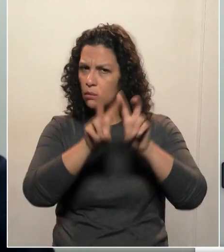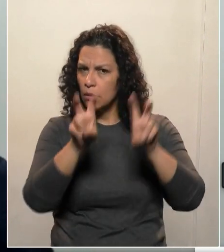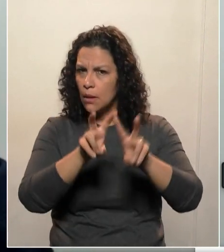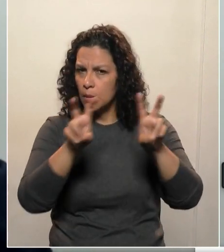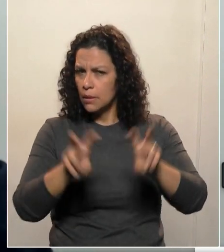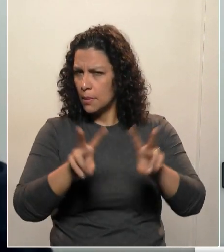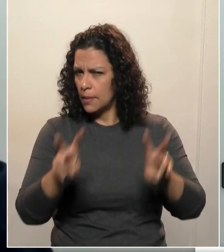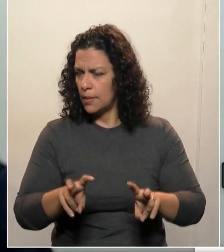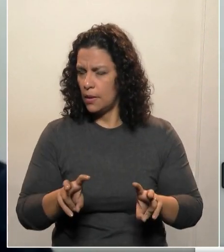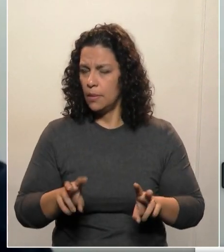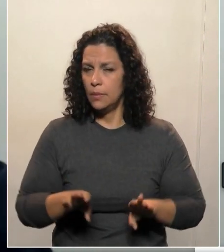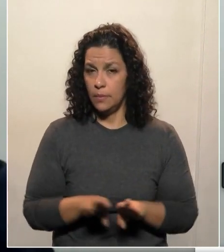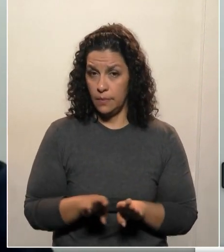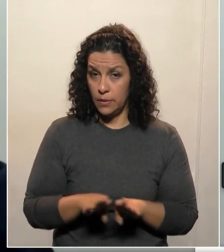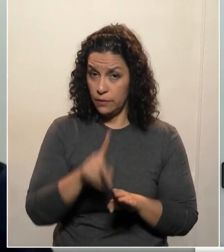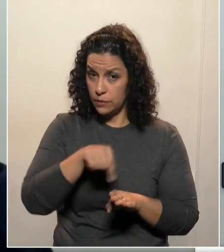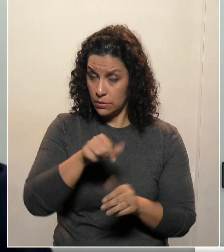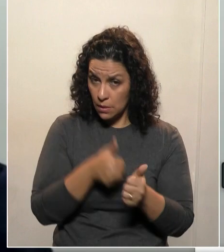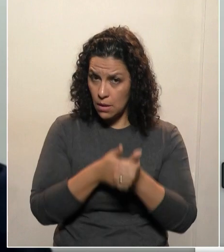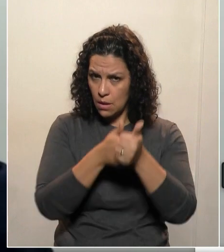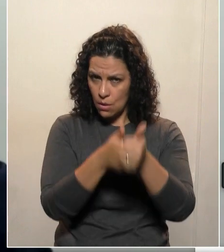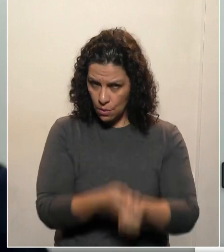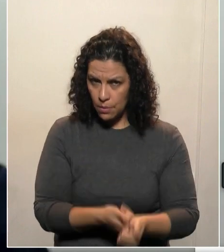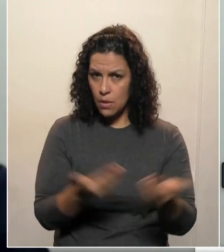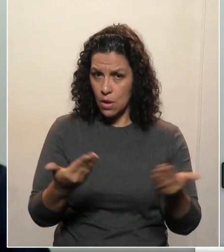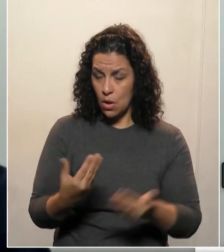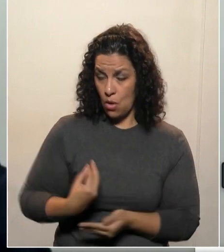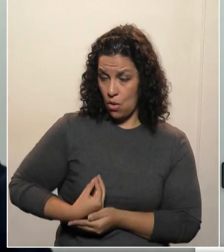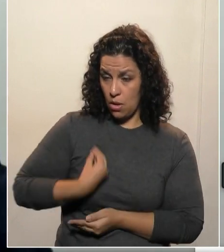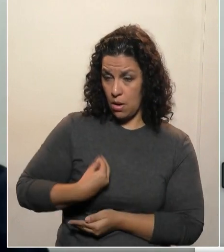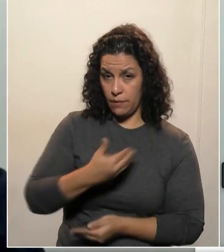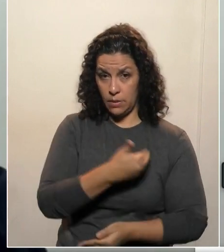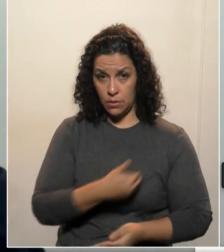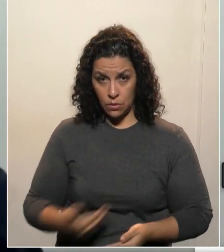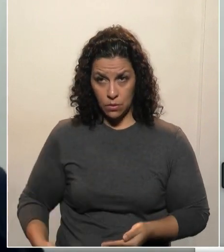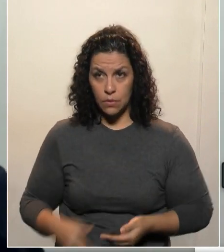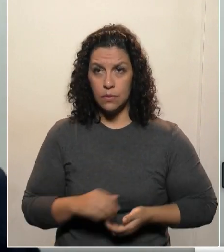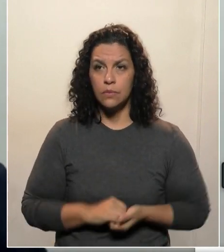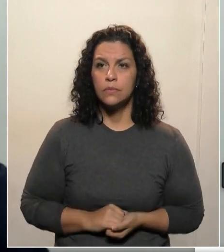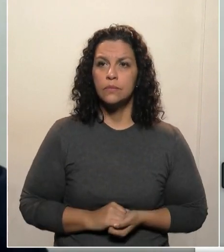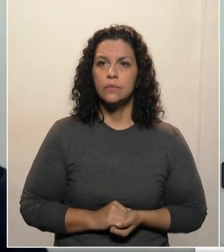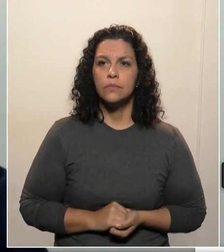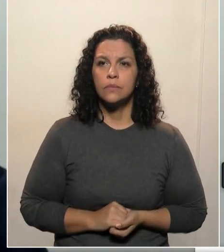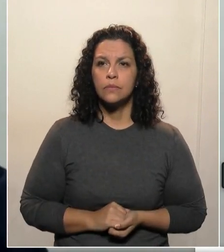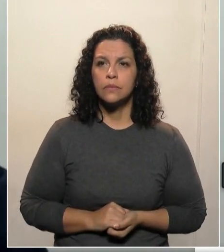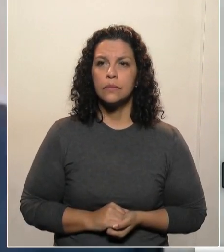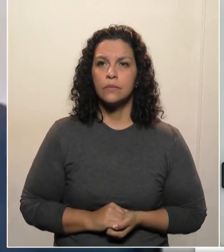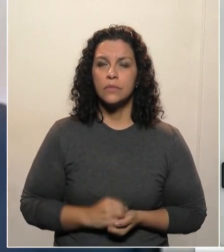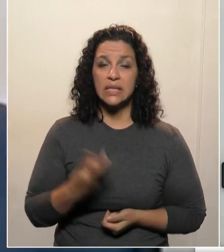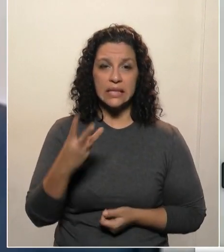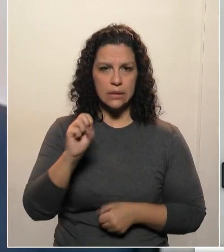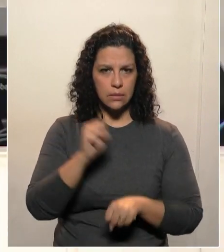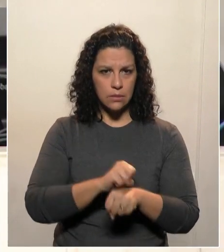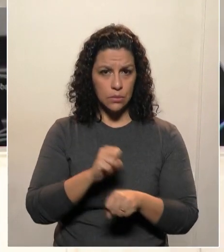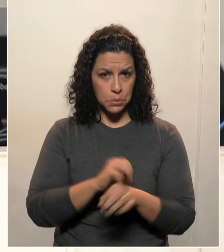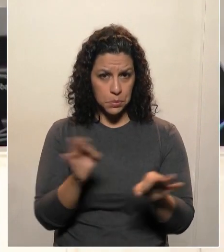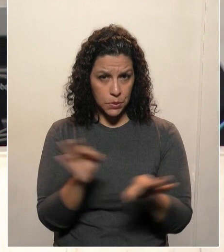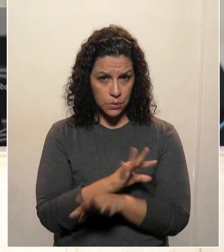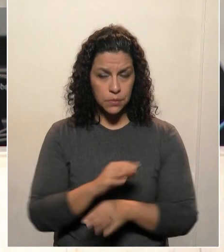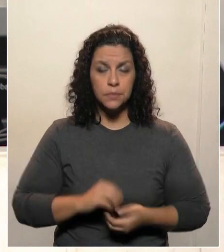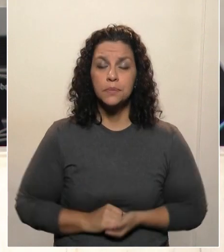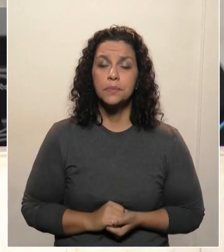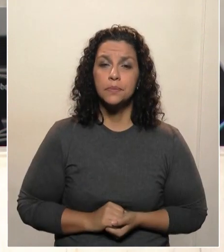que acompanham a vida do governador. Obrigado, governador. Ou sim, 30 segundos para concluir.